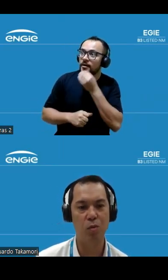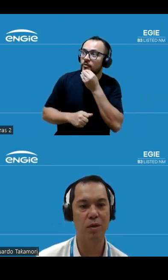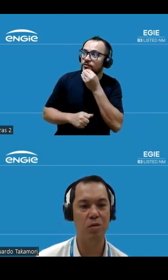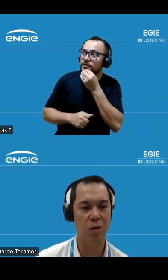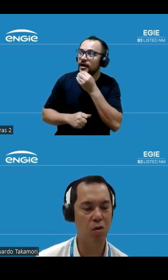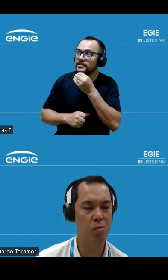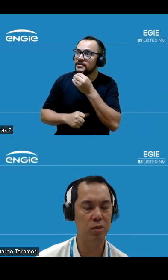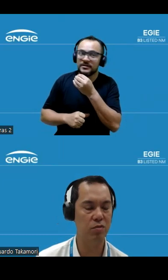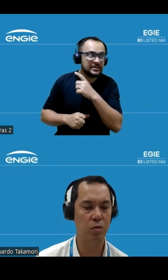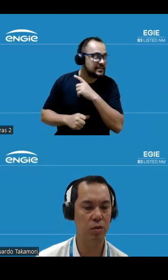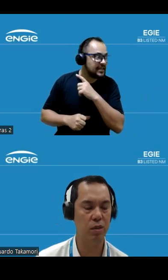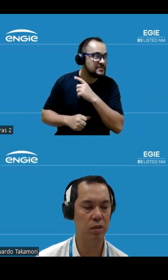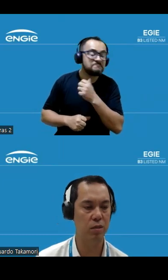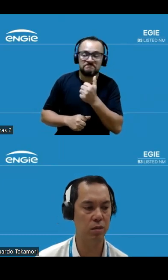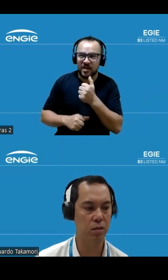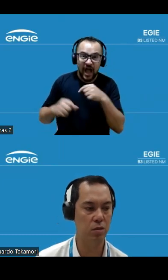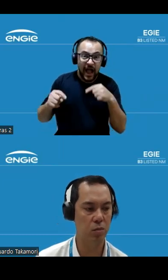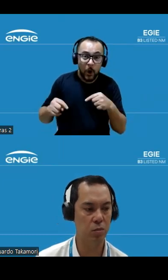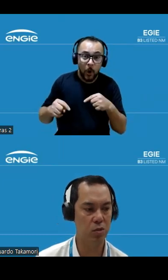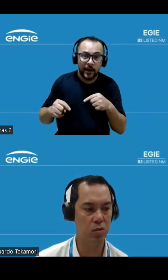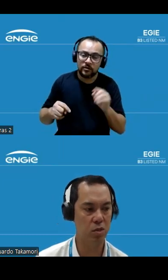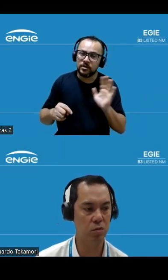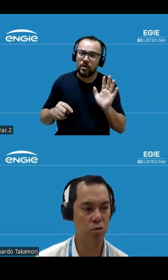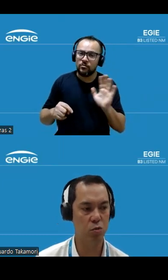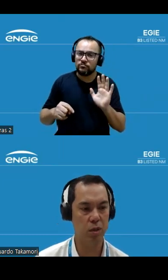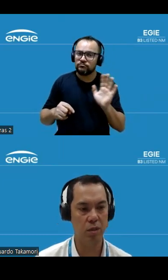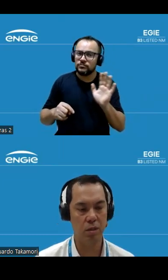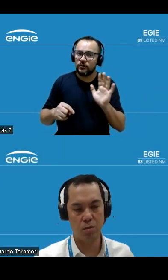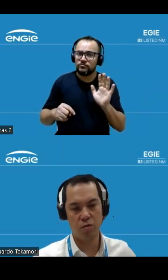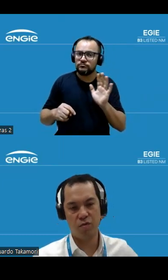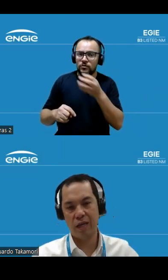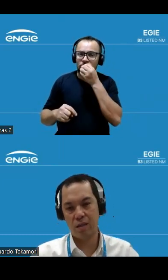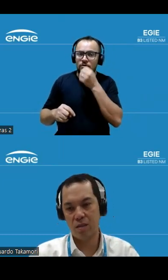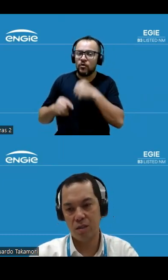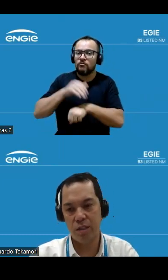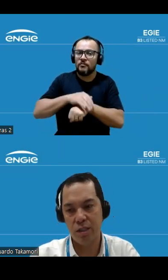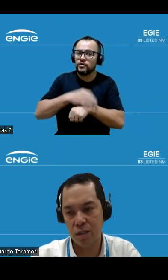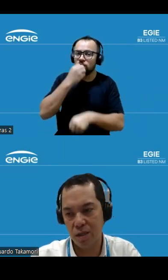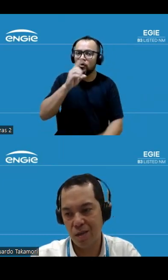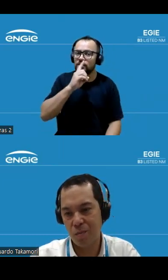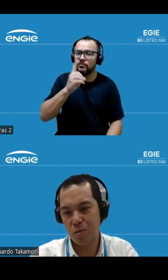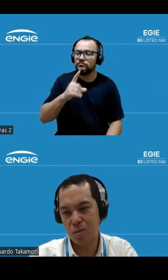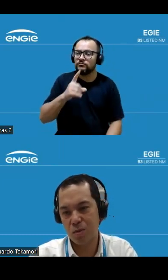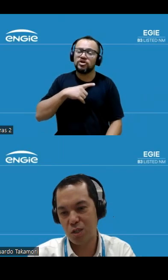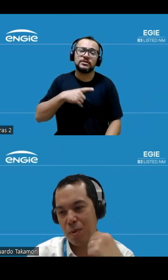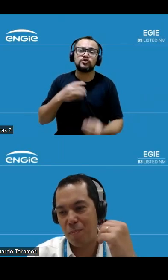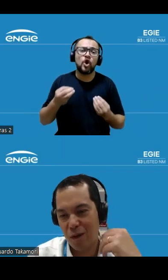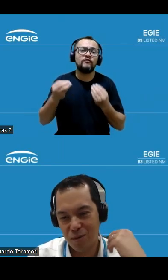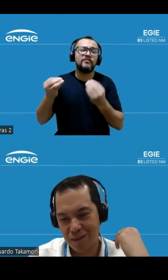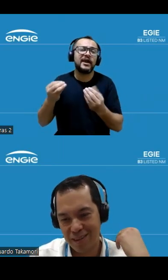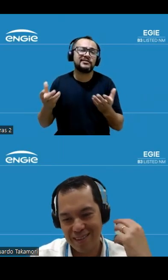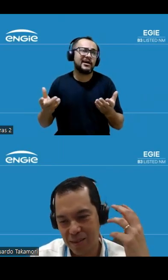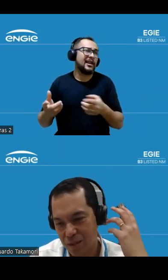não é um momento melhor como a gente falou aqui antes a gente tem uma situação de sobre oferta de energia mesmo que seja de